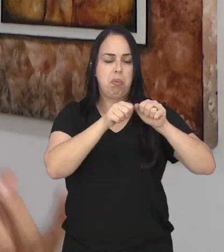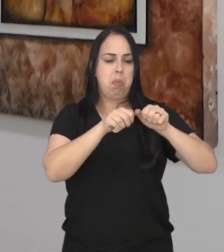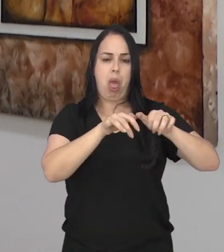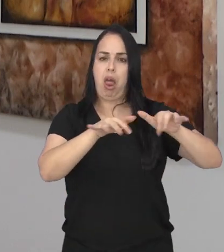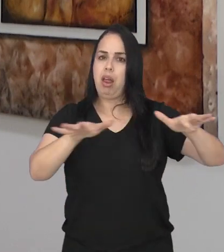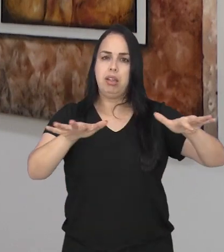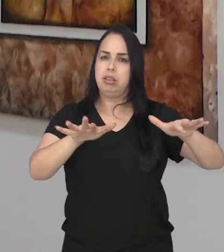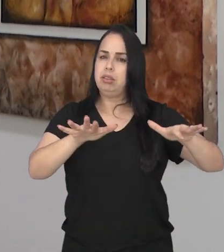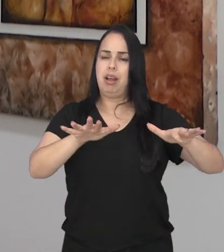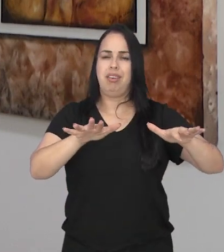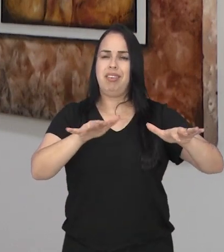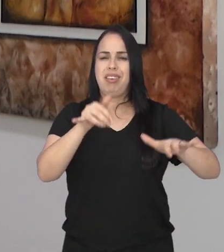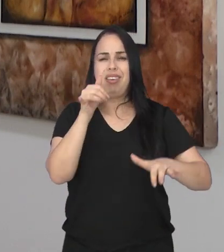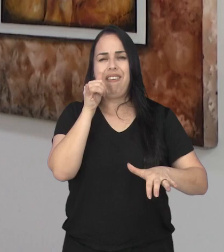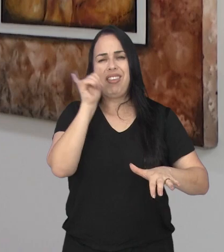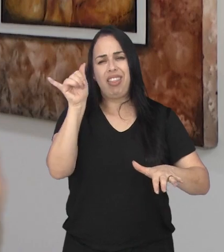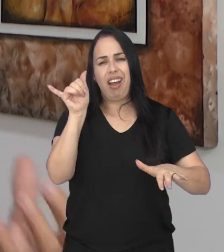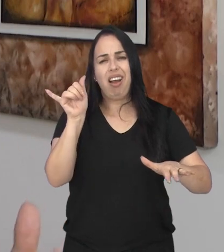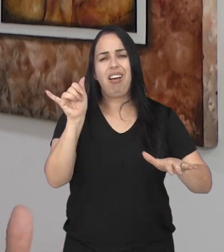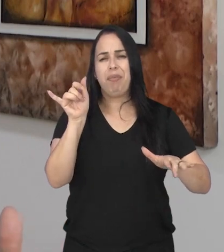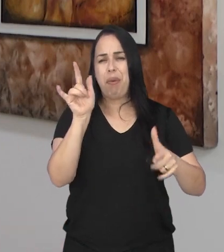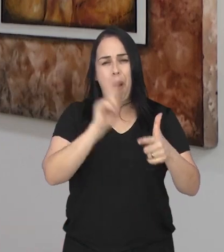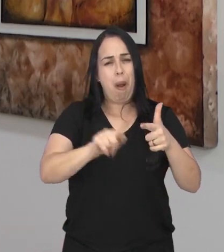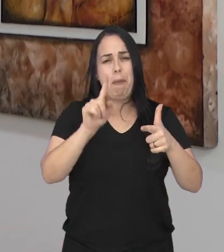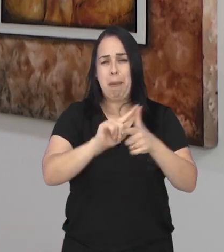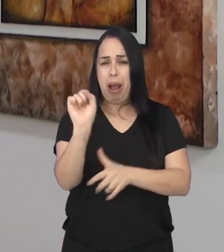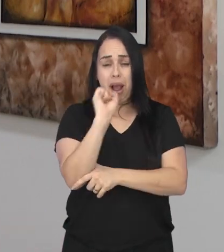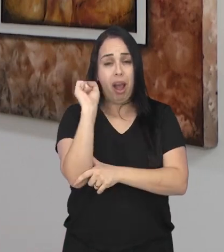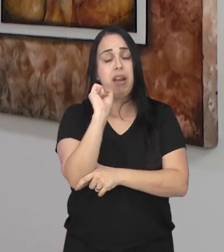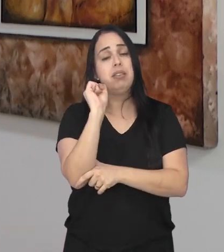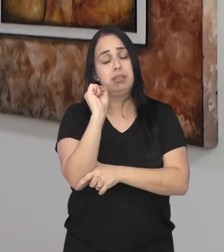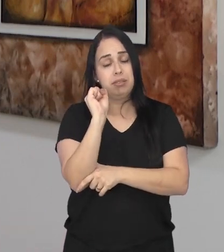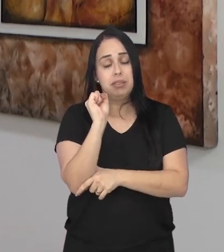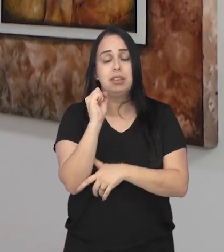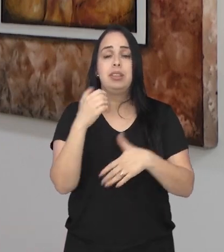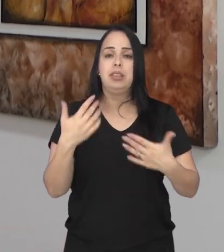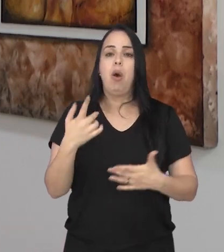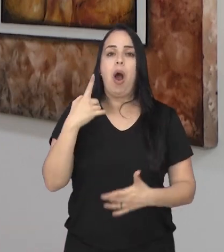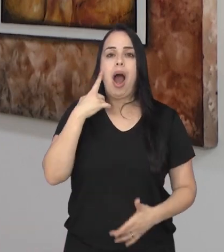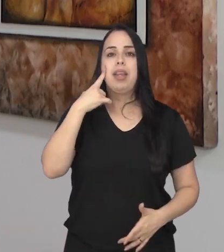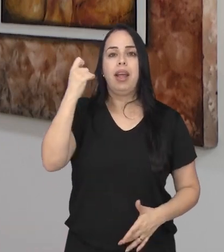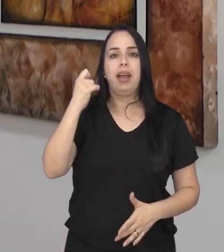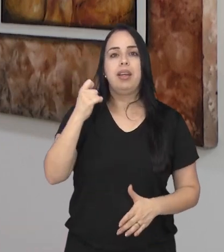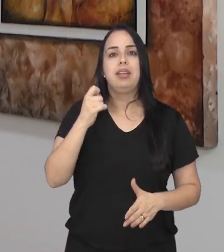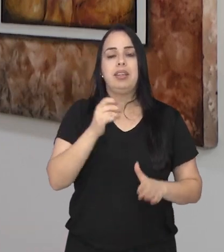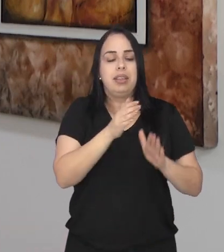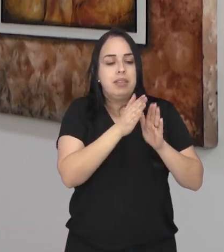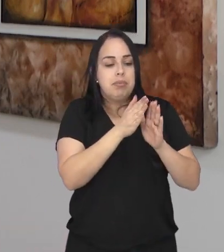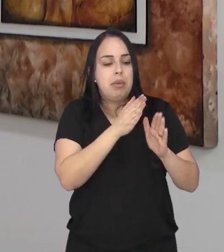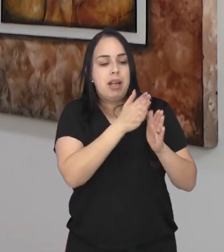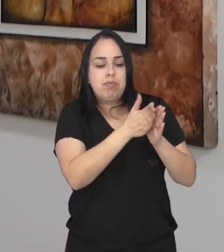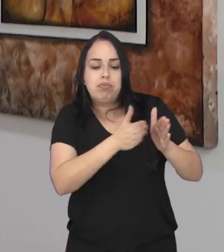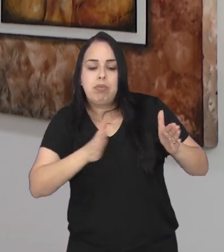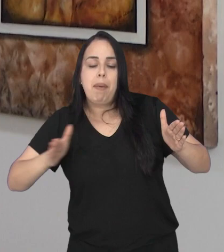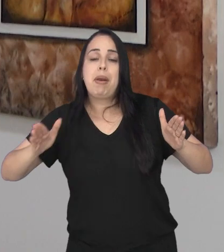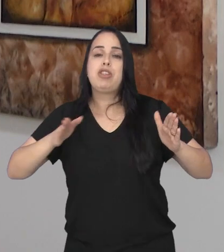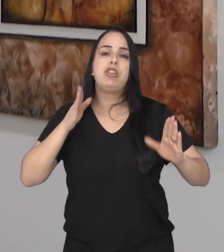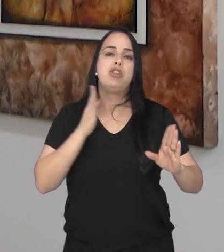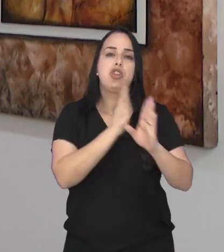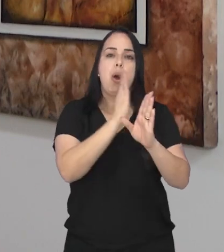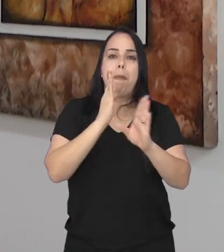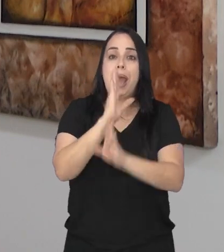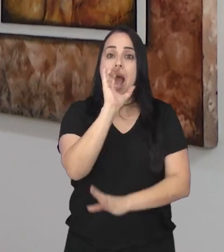prolifere e não gere um grande transtorno. Então a ideia é um processo para que se identifique